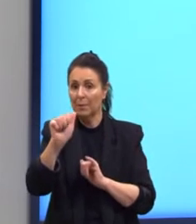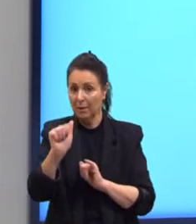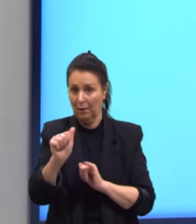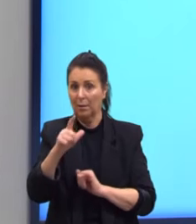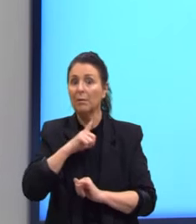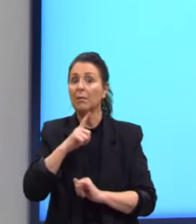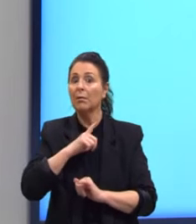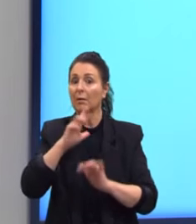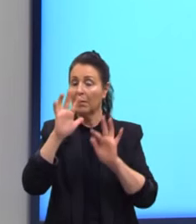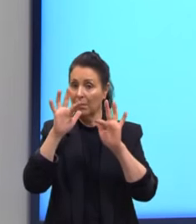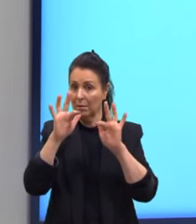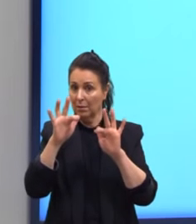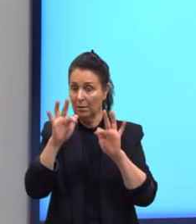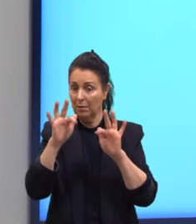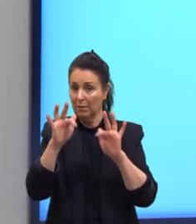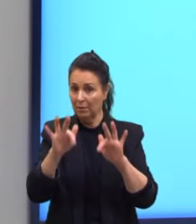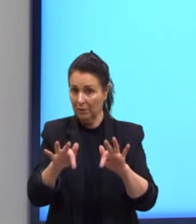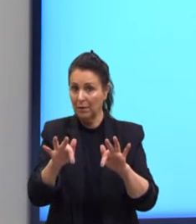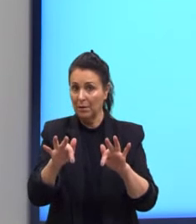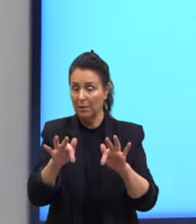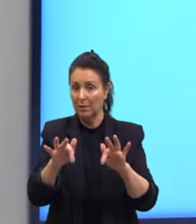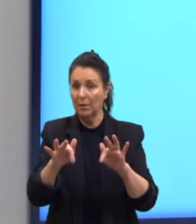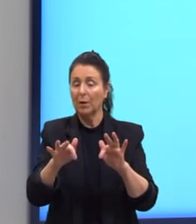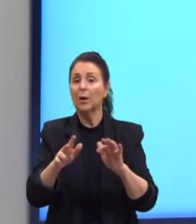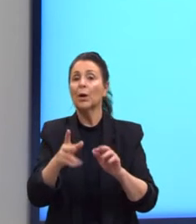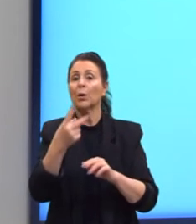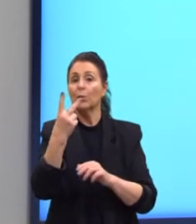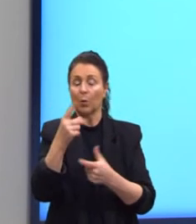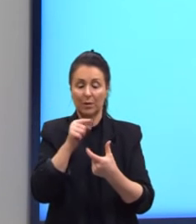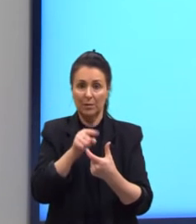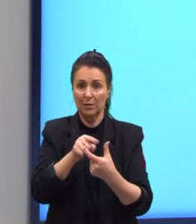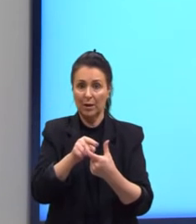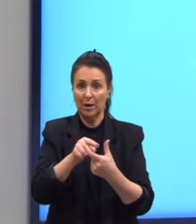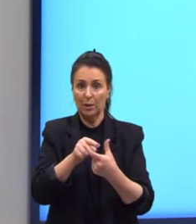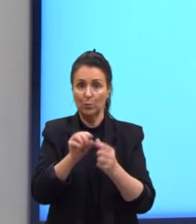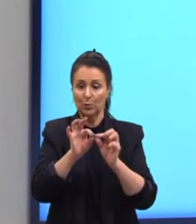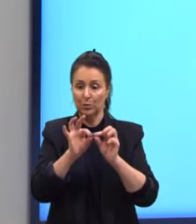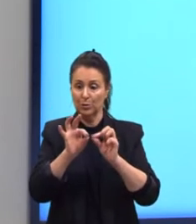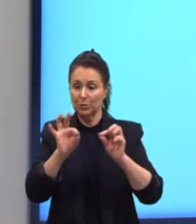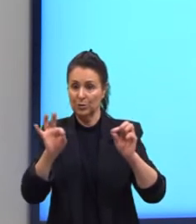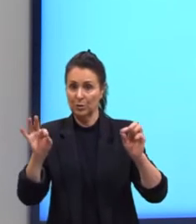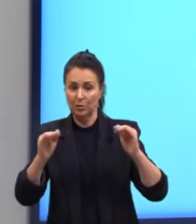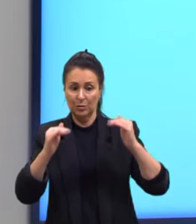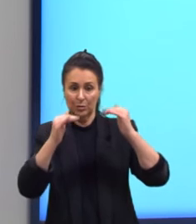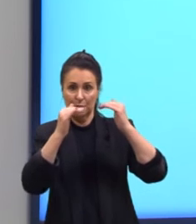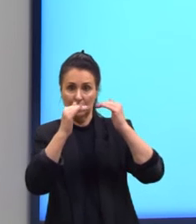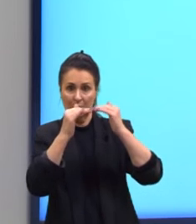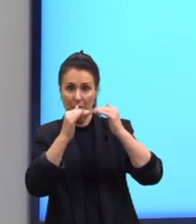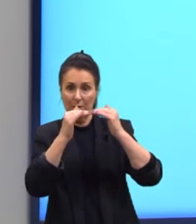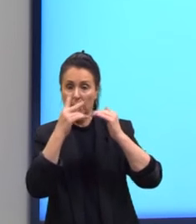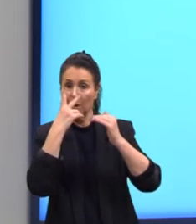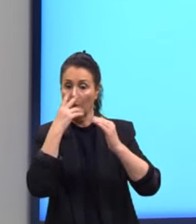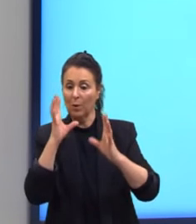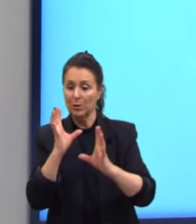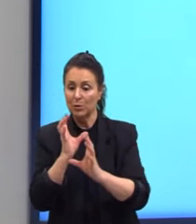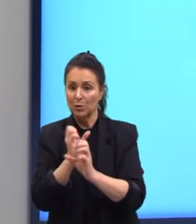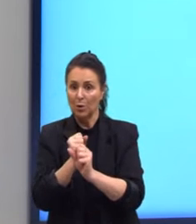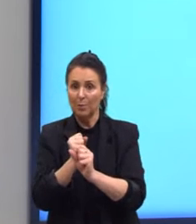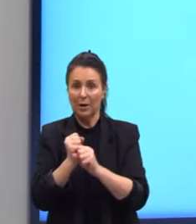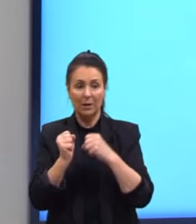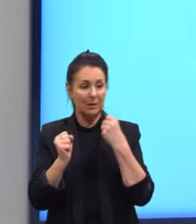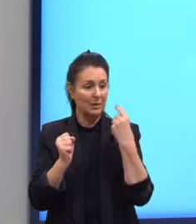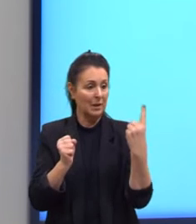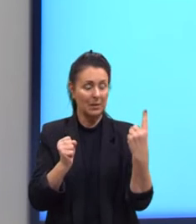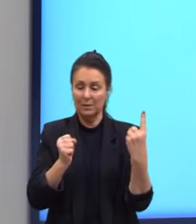a soma de dois termos equidistantes dos extremos é igual a soma dos extremos. Sempre